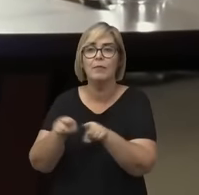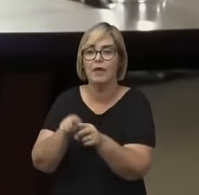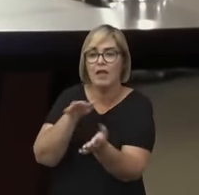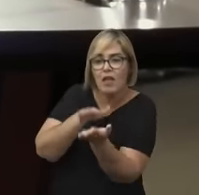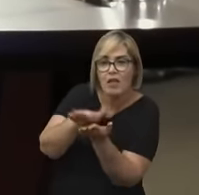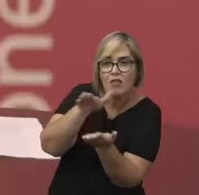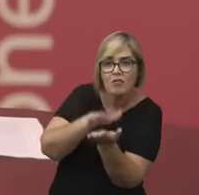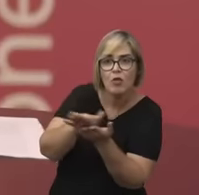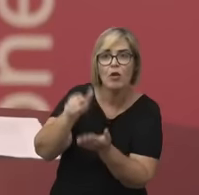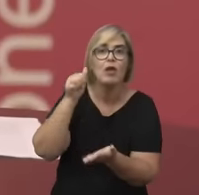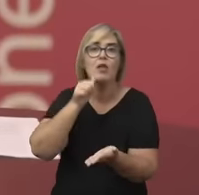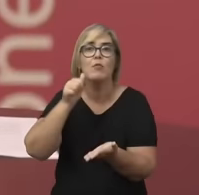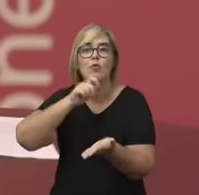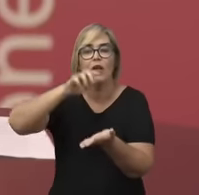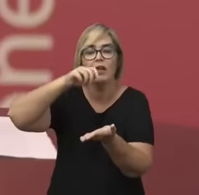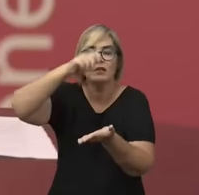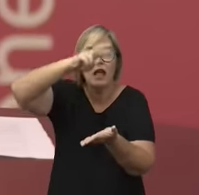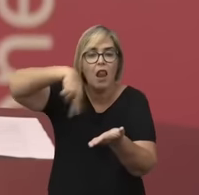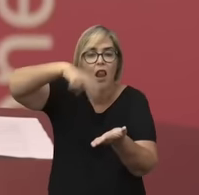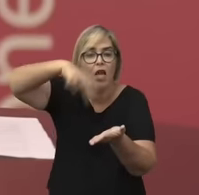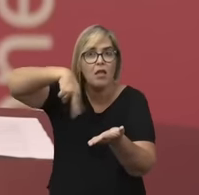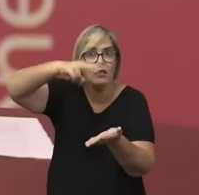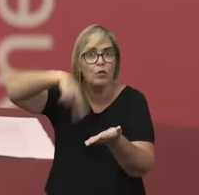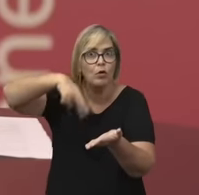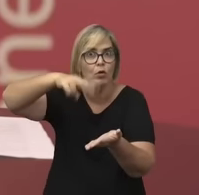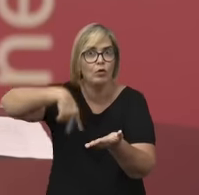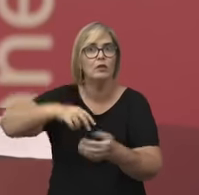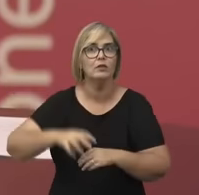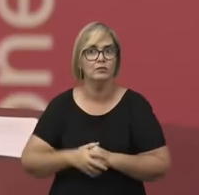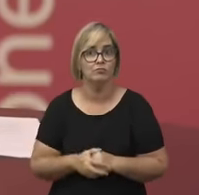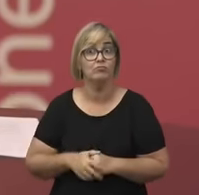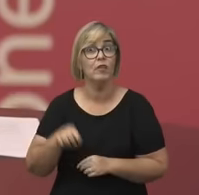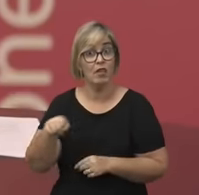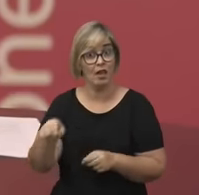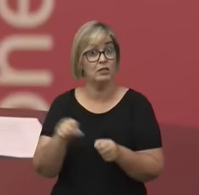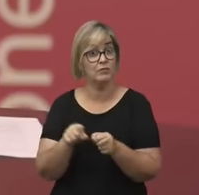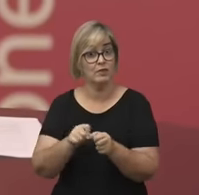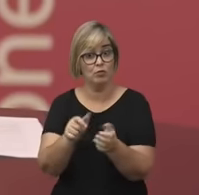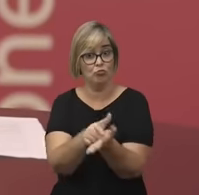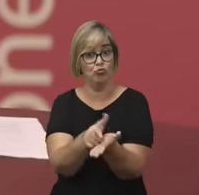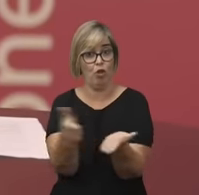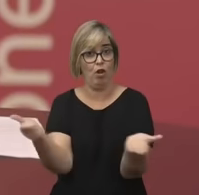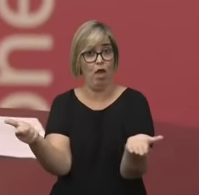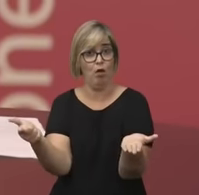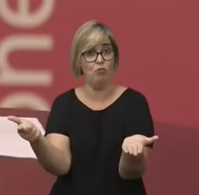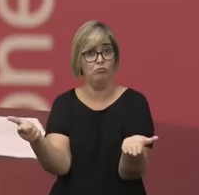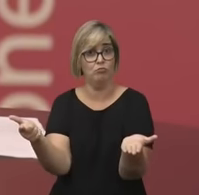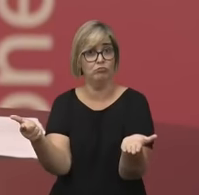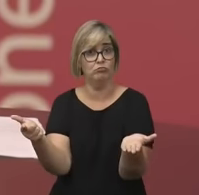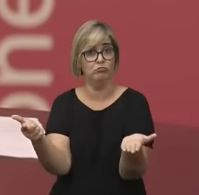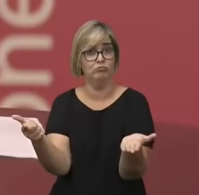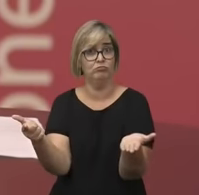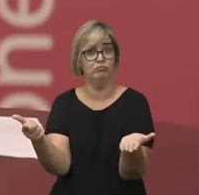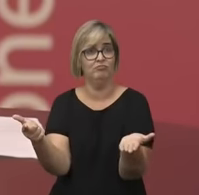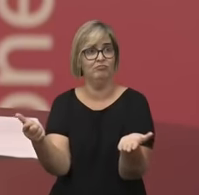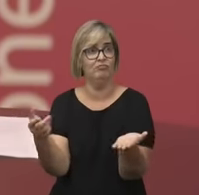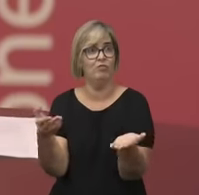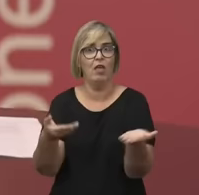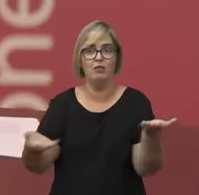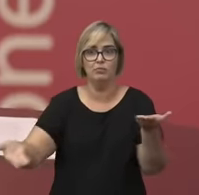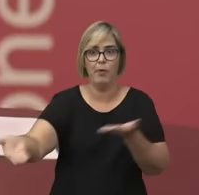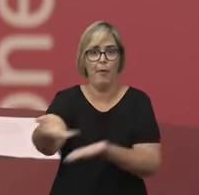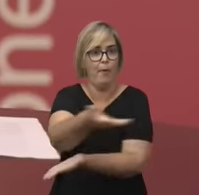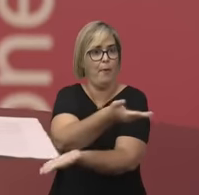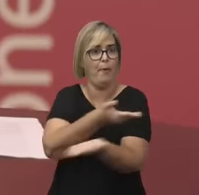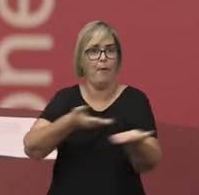leitoras, que estavam ali criando jornais, periódicos, para serem lidos por outras mulheres. E nesses